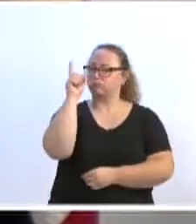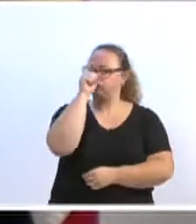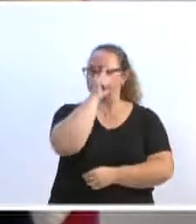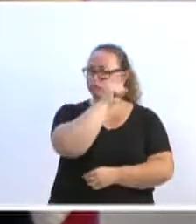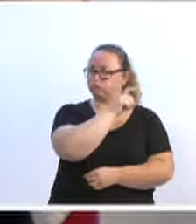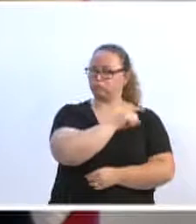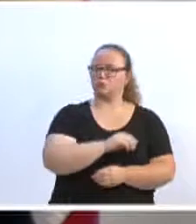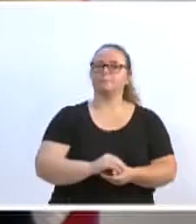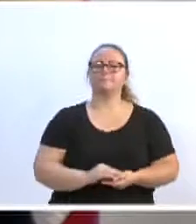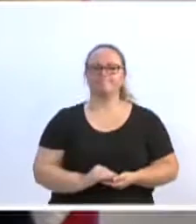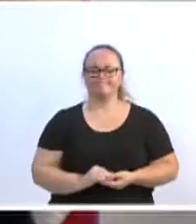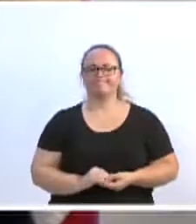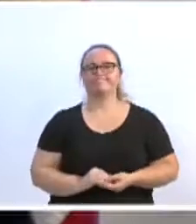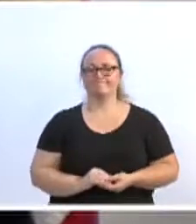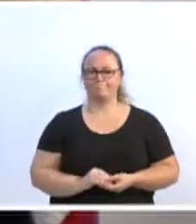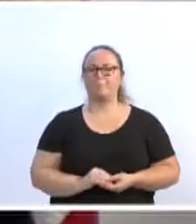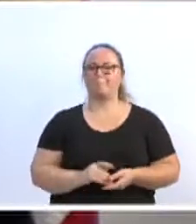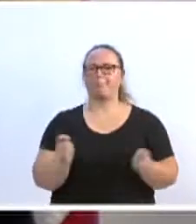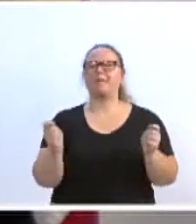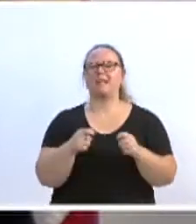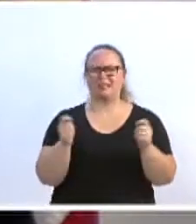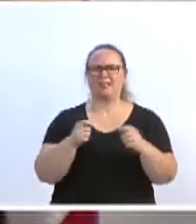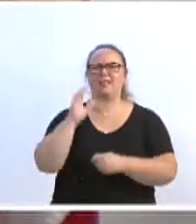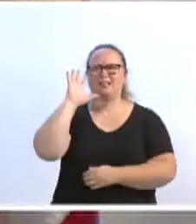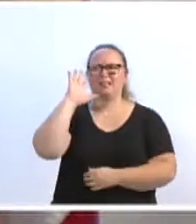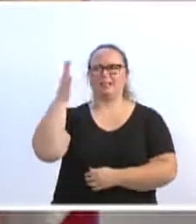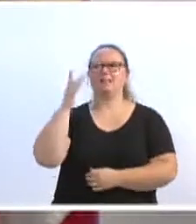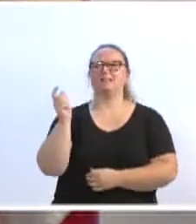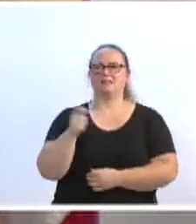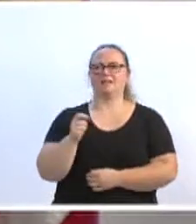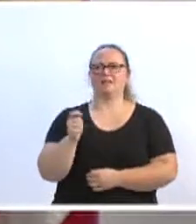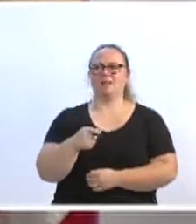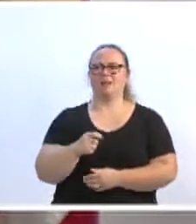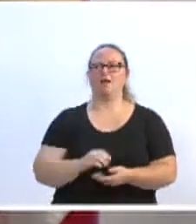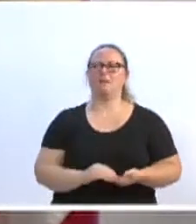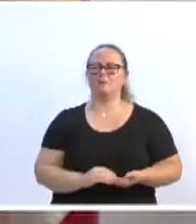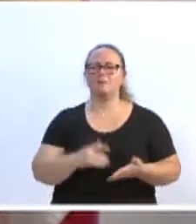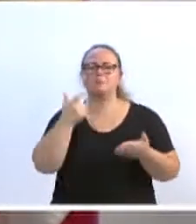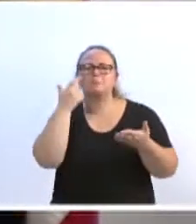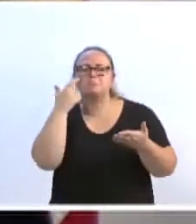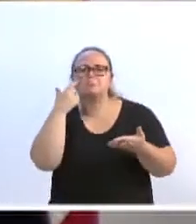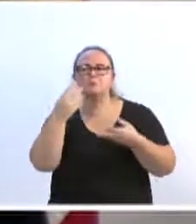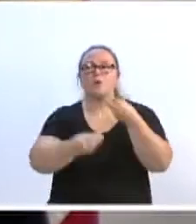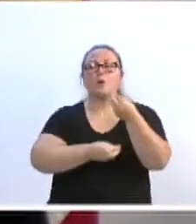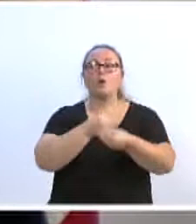um problema que pode ser sanado, é uma questão de bom senso.